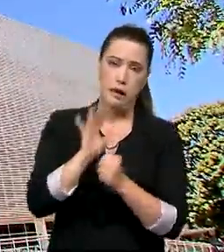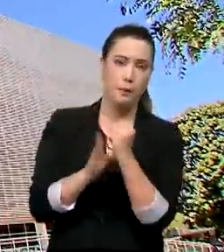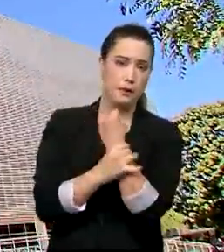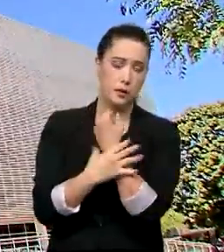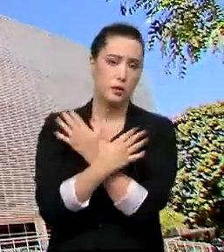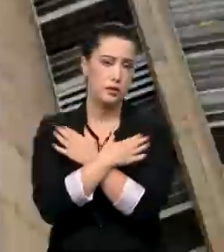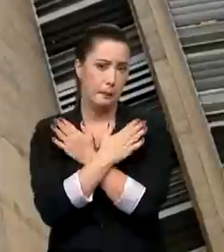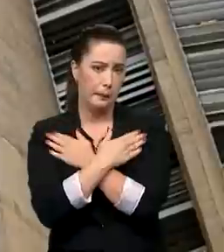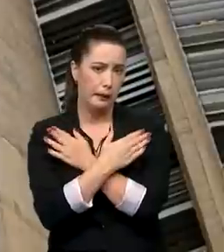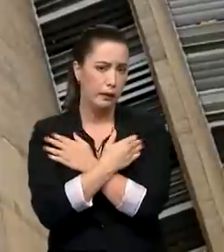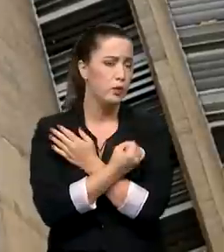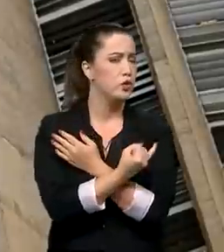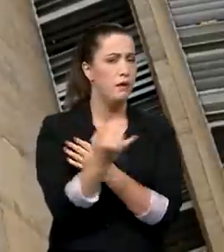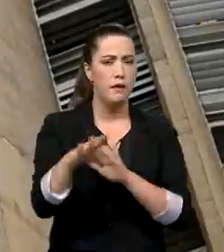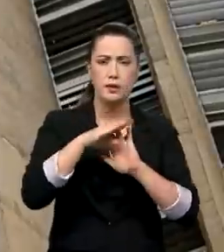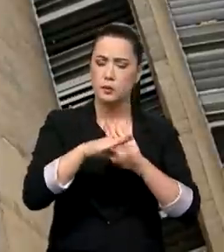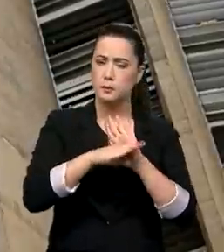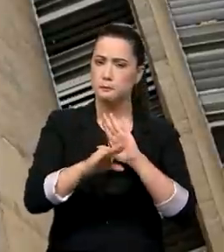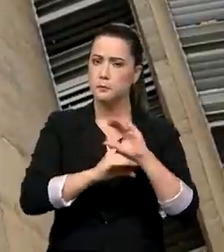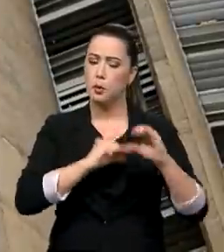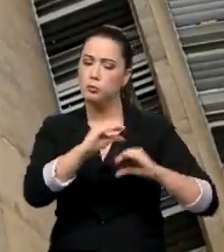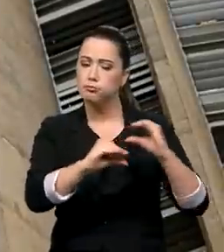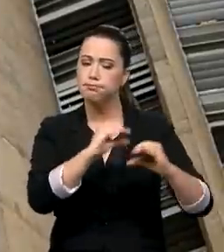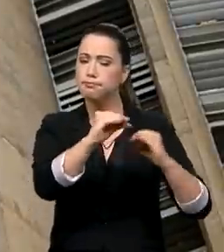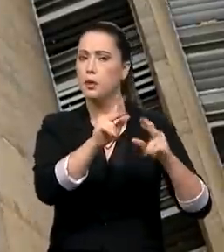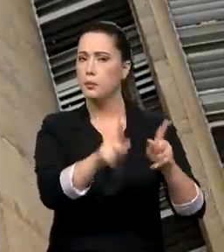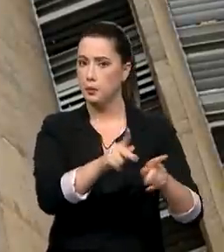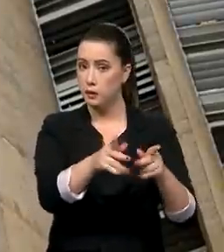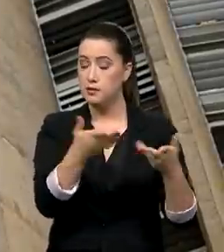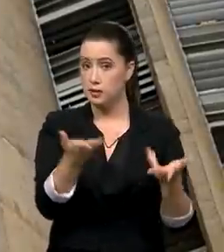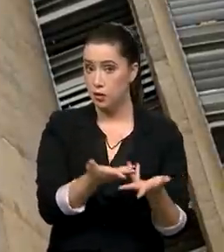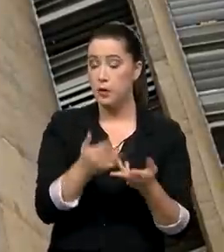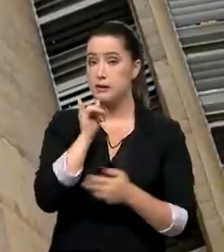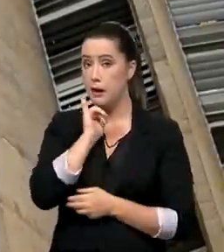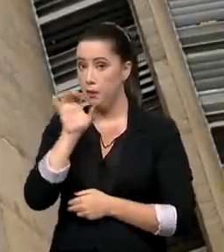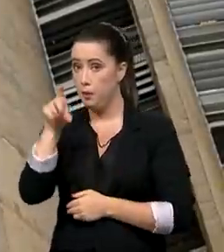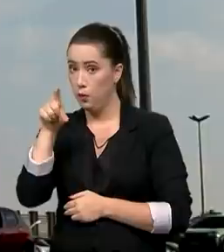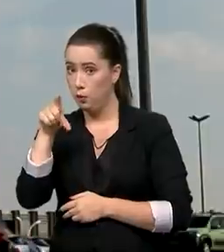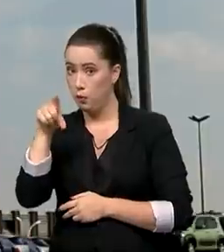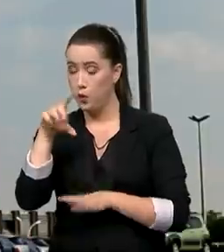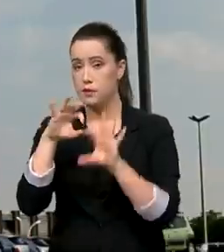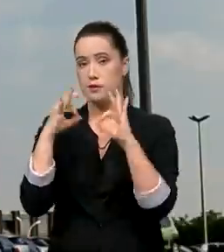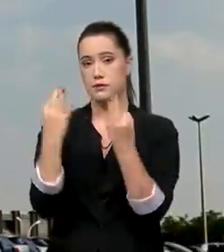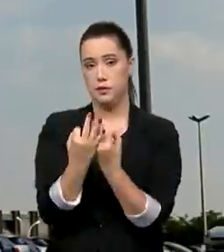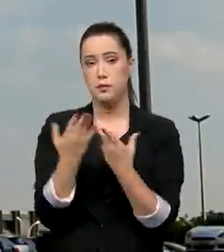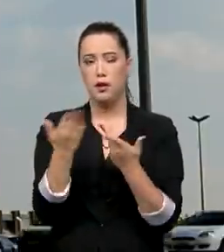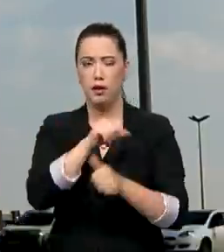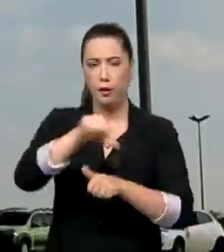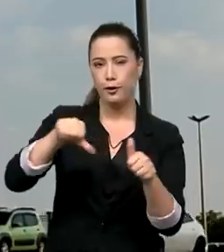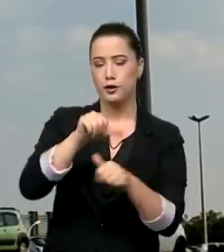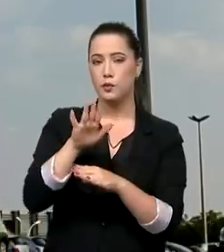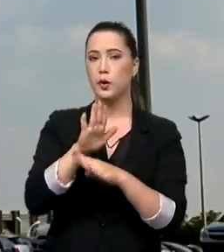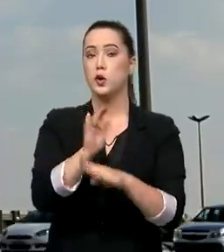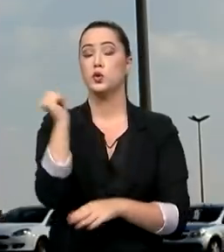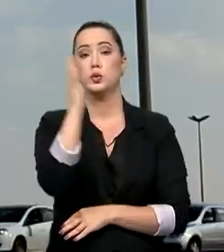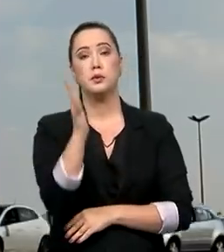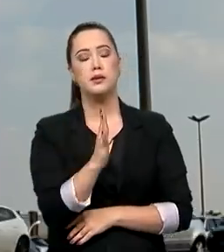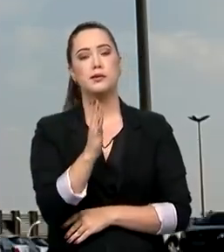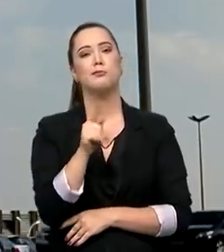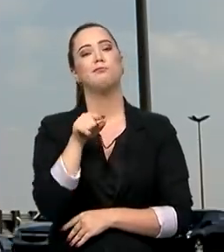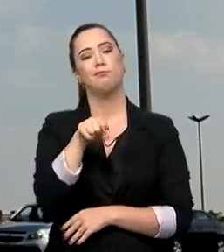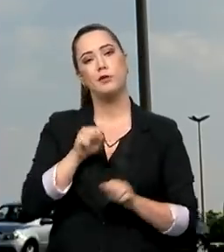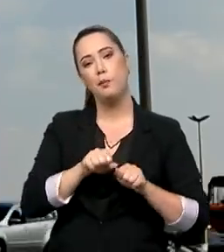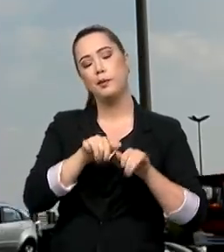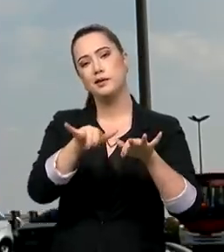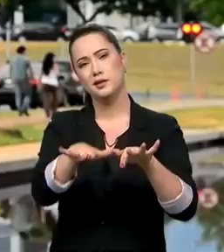de programas de transferência de renda como Bolsa Família e que agora se transforma em Auxílio Brasil. Com a pandemia, foi o grande